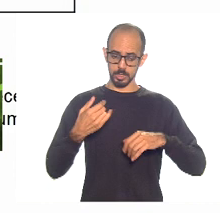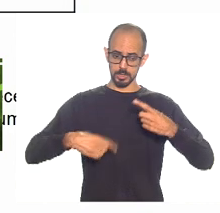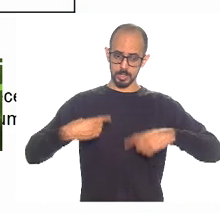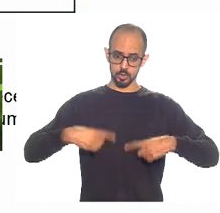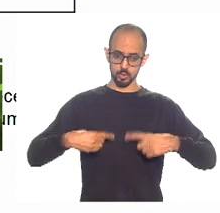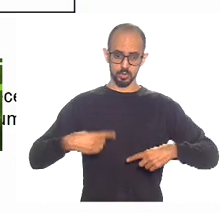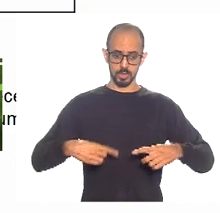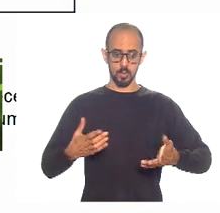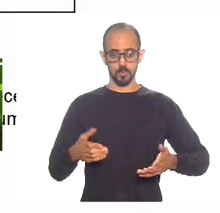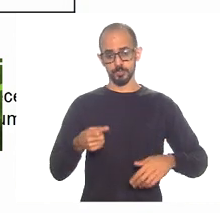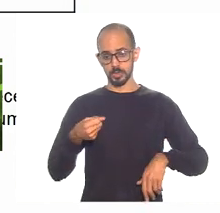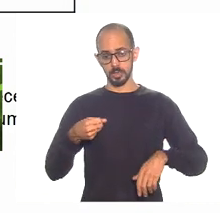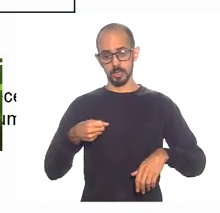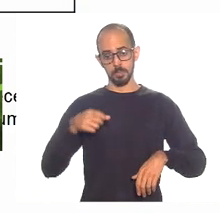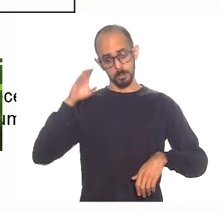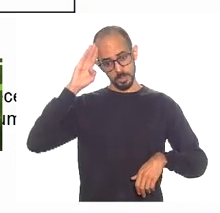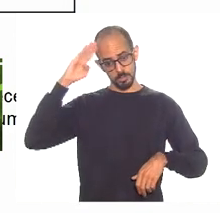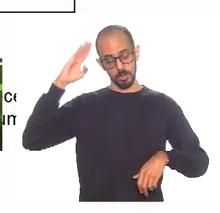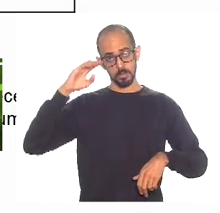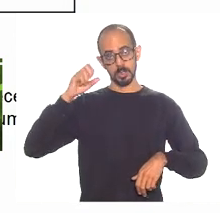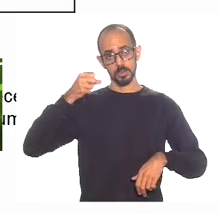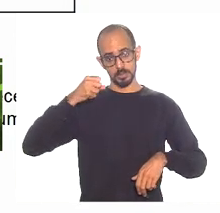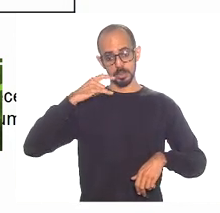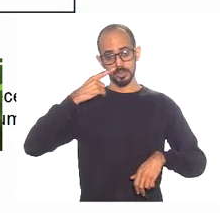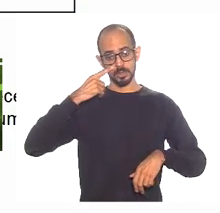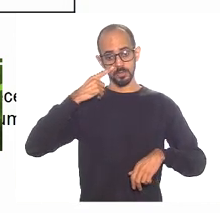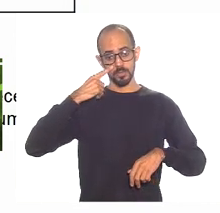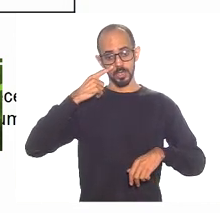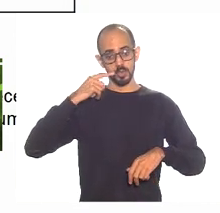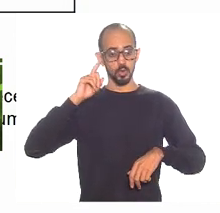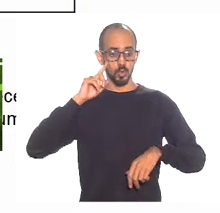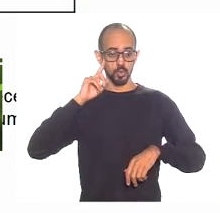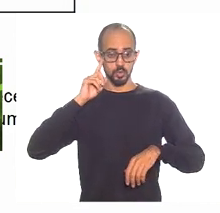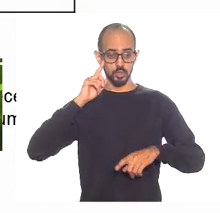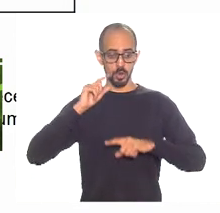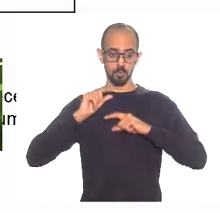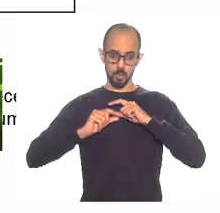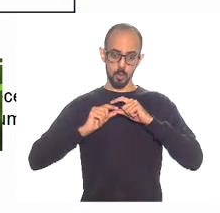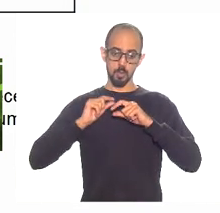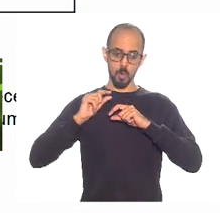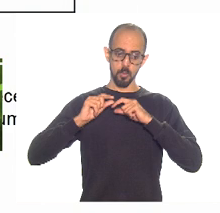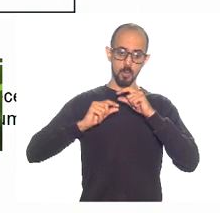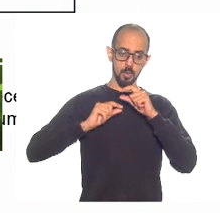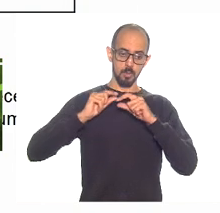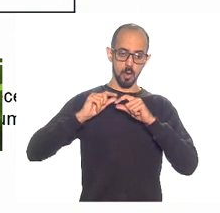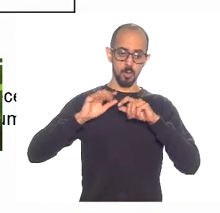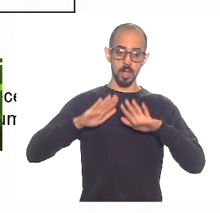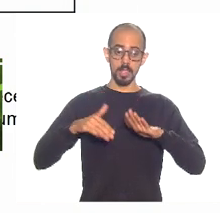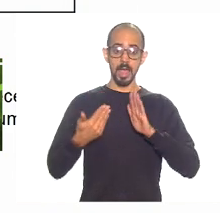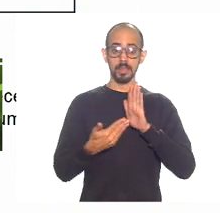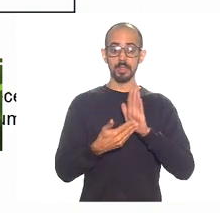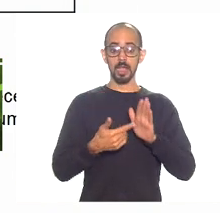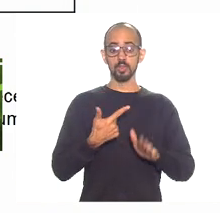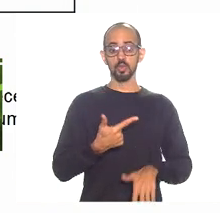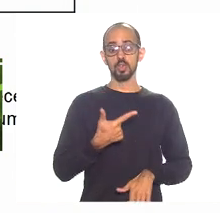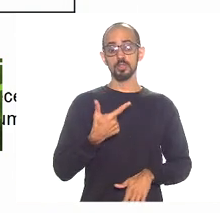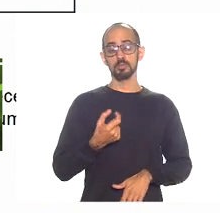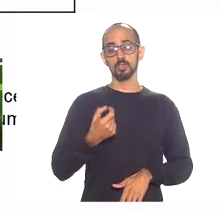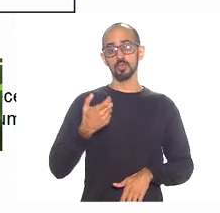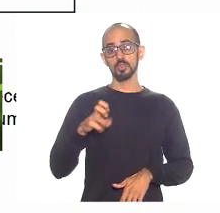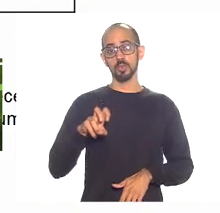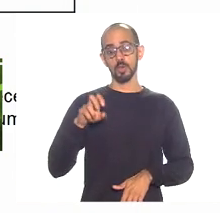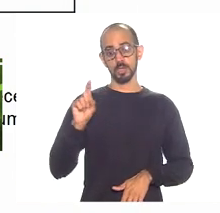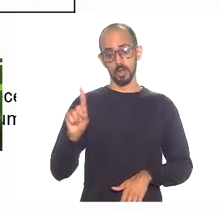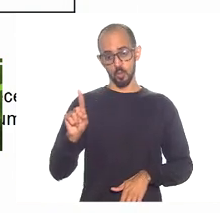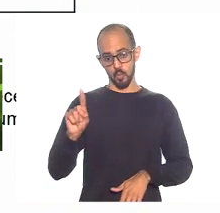principalmente, se a gente pensar que é cada dia uma agonia, né? E agora a gente vê que, na verdade, quer dizer, até 2051, né? Porque